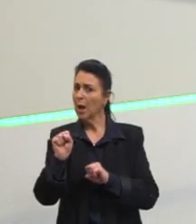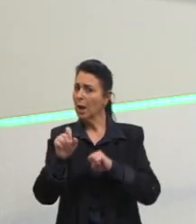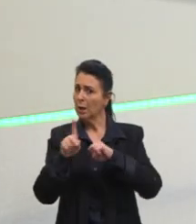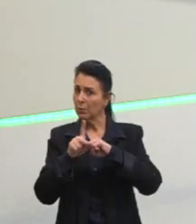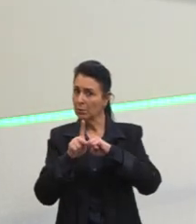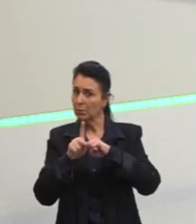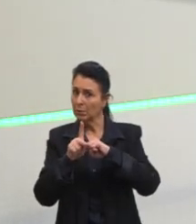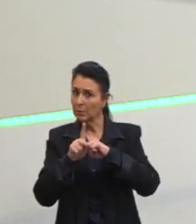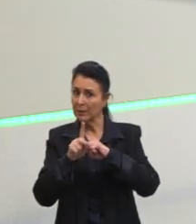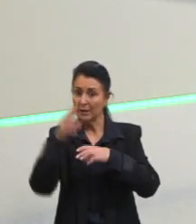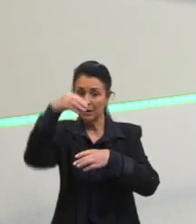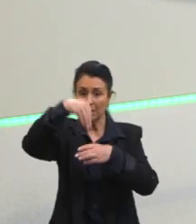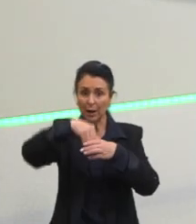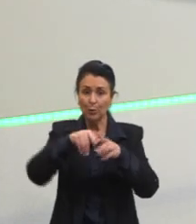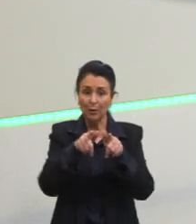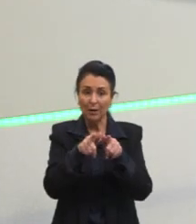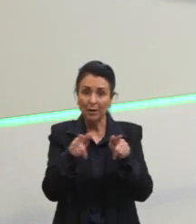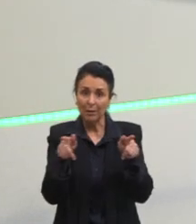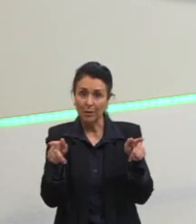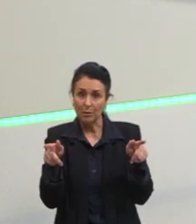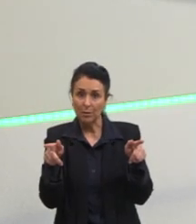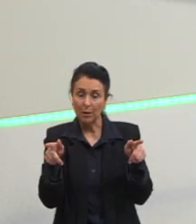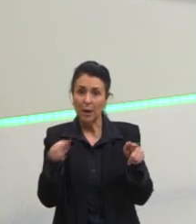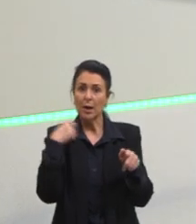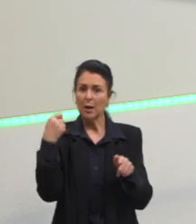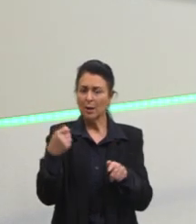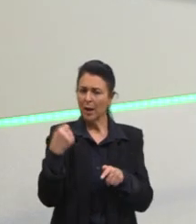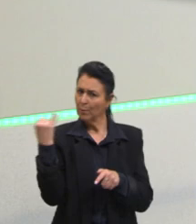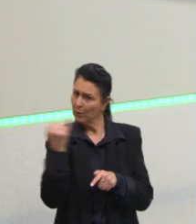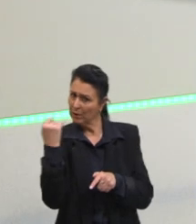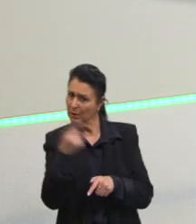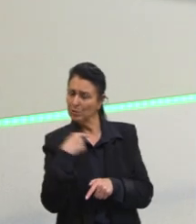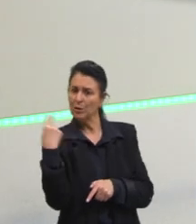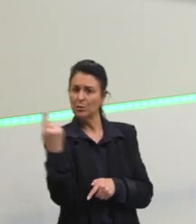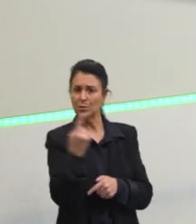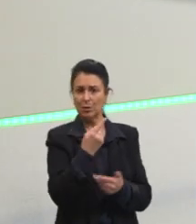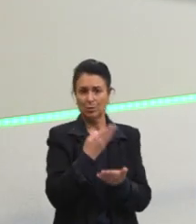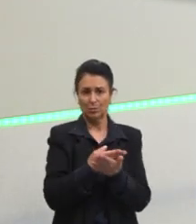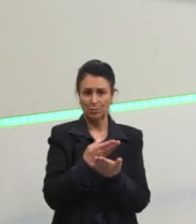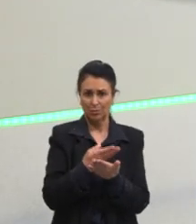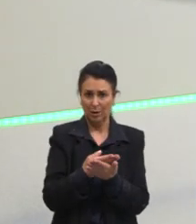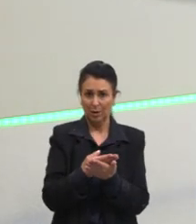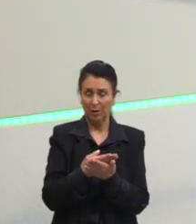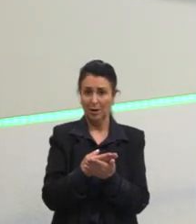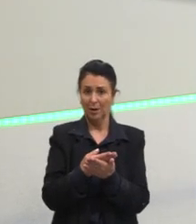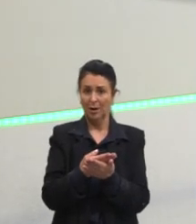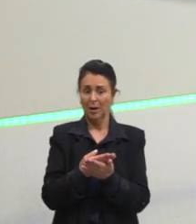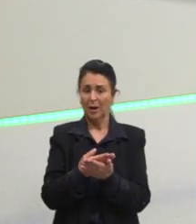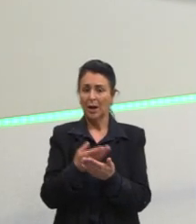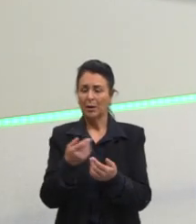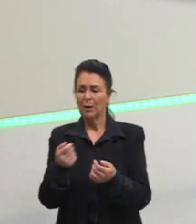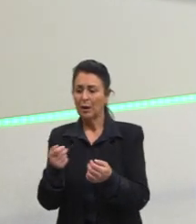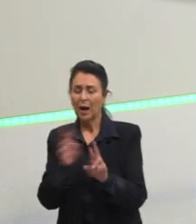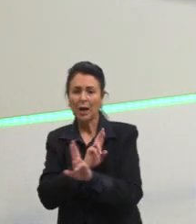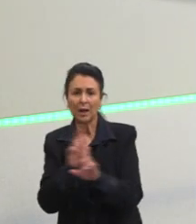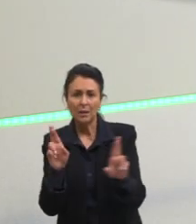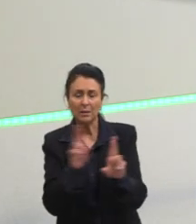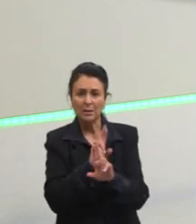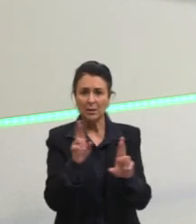gramática. É importante, então, nós nos voltarmos também. Além do estudo relacionado a